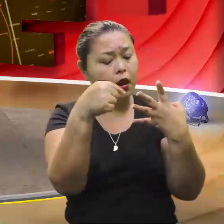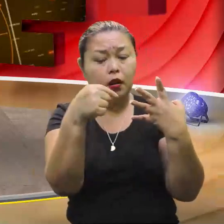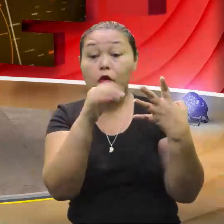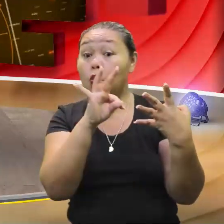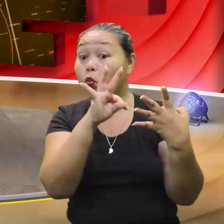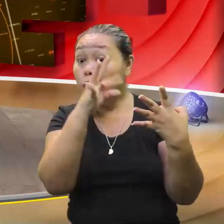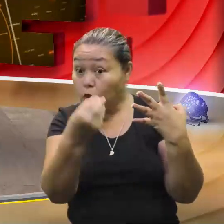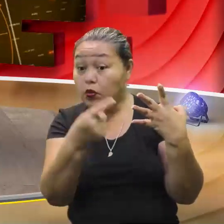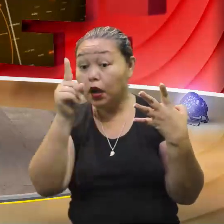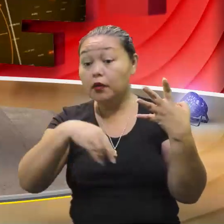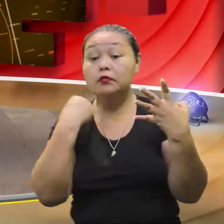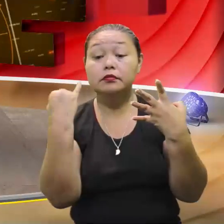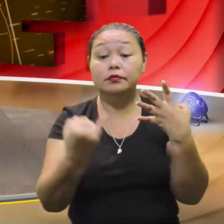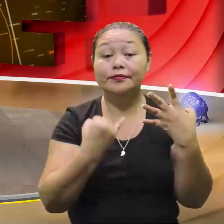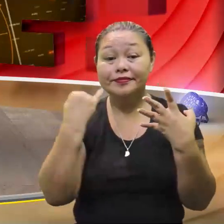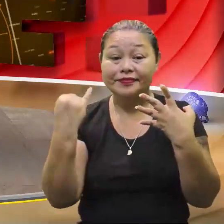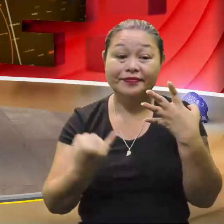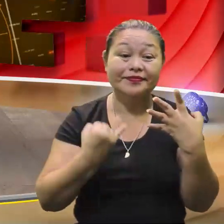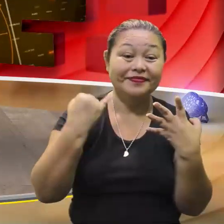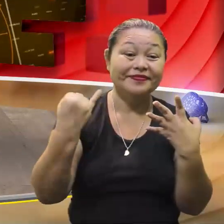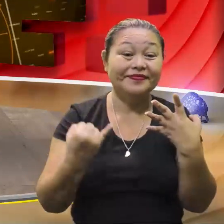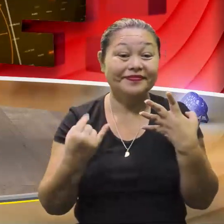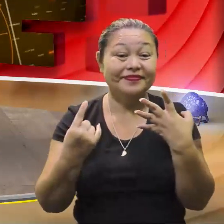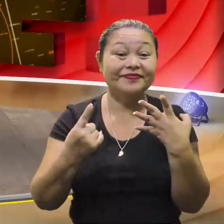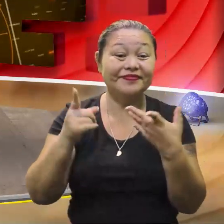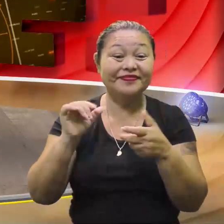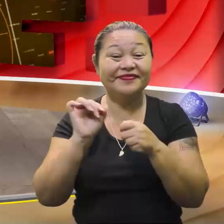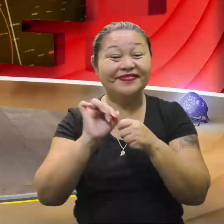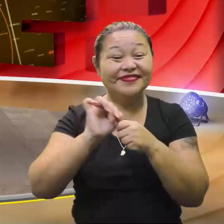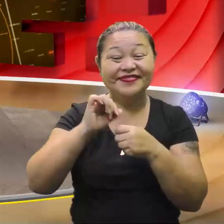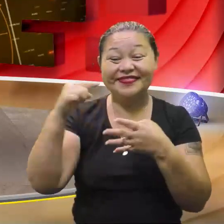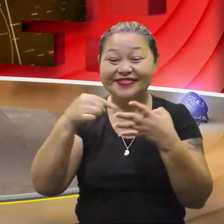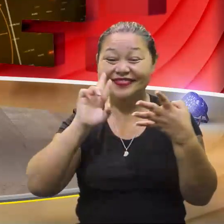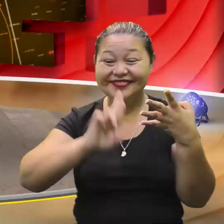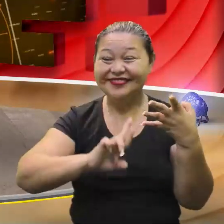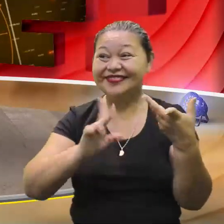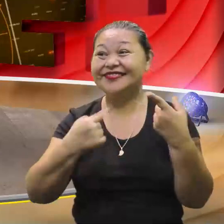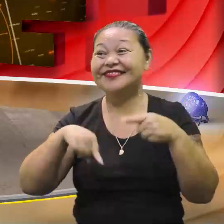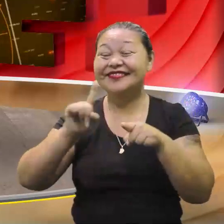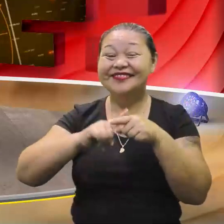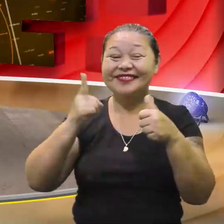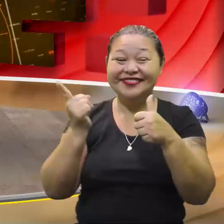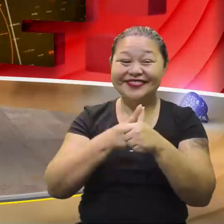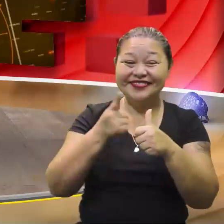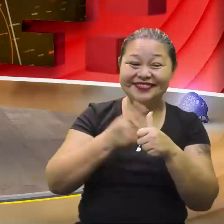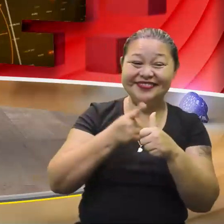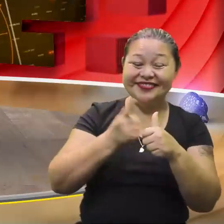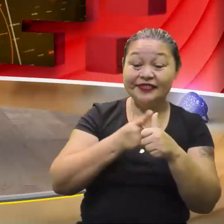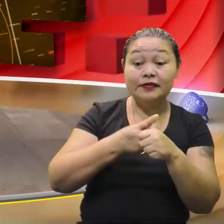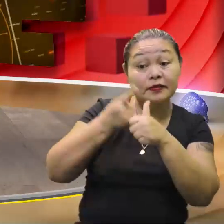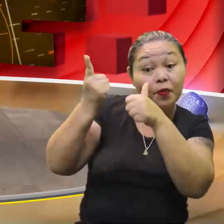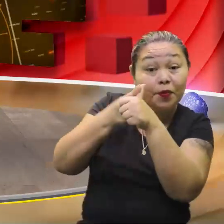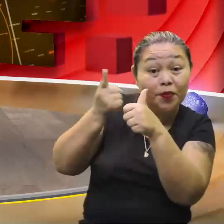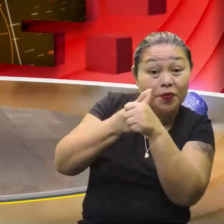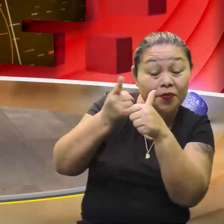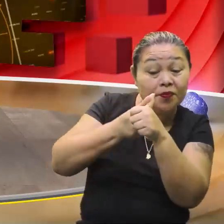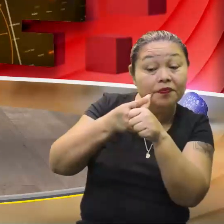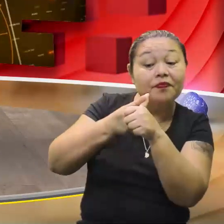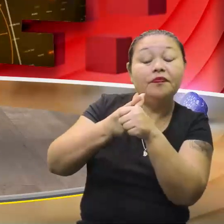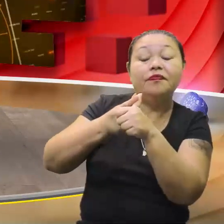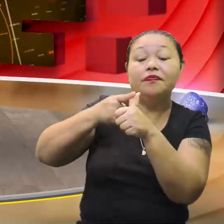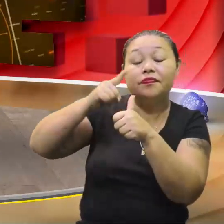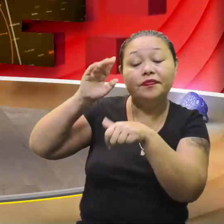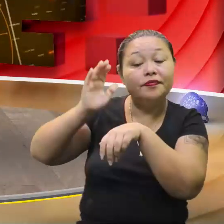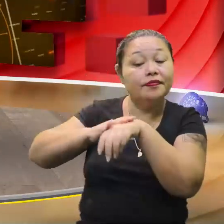que os quatro são importantes, por quê? São os quatro que vão resolver. Mas o primeiro, o primeiro é